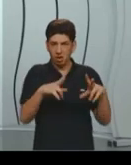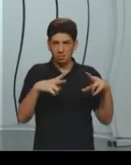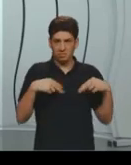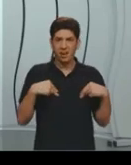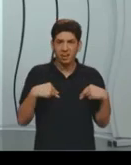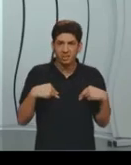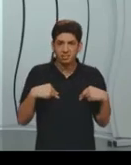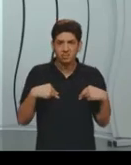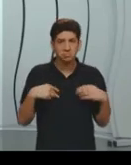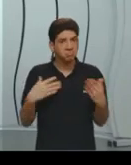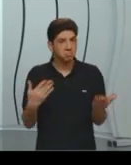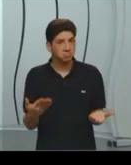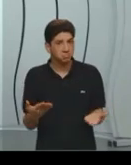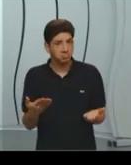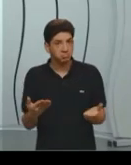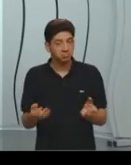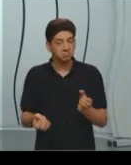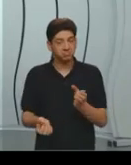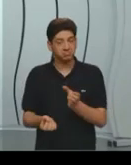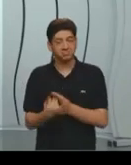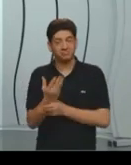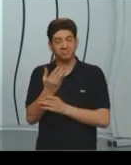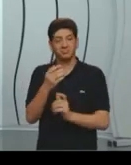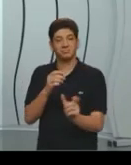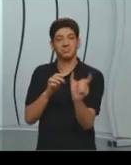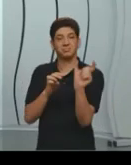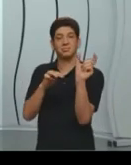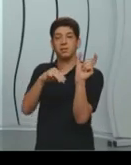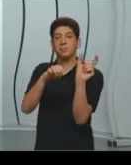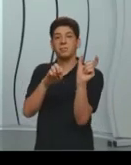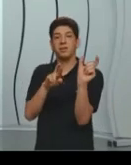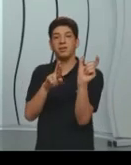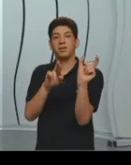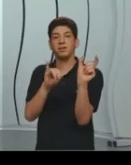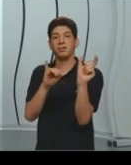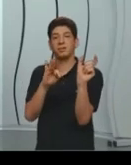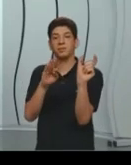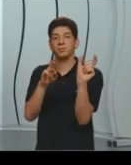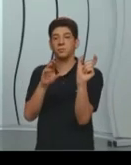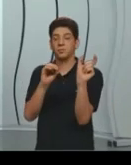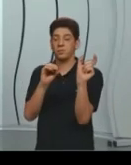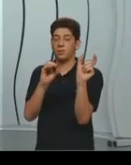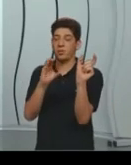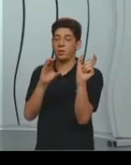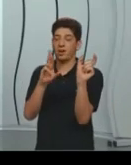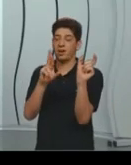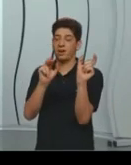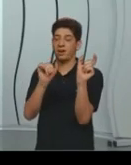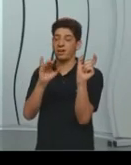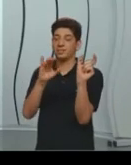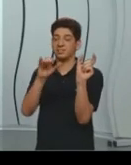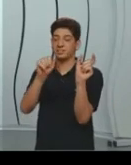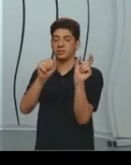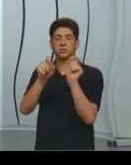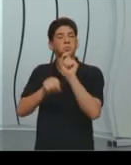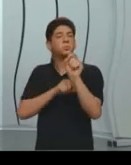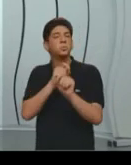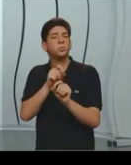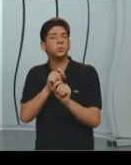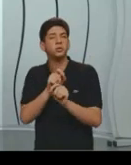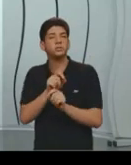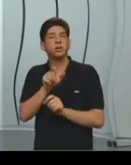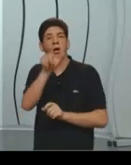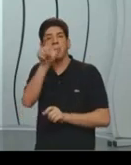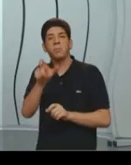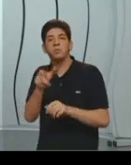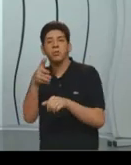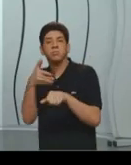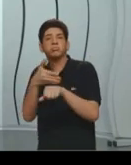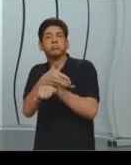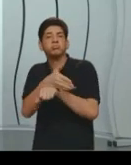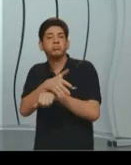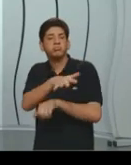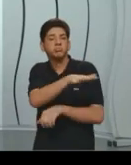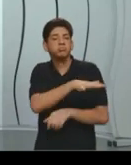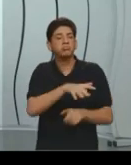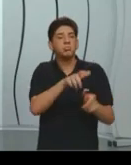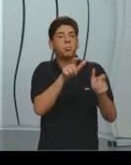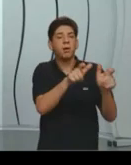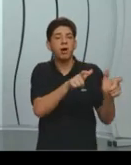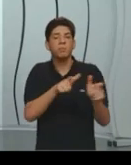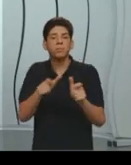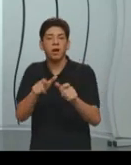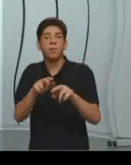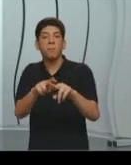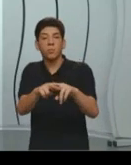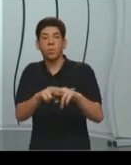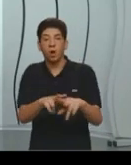meritocracia, né? E aí a lógica da meritocracia é o seguinte, que a pessoa vai acessar determinado espaço pelo próprio mérito